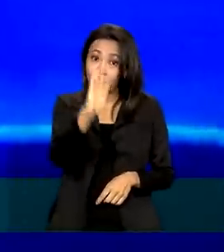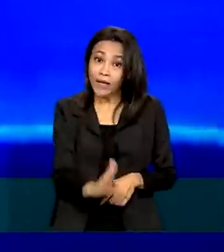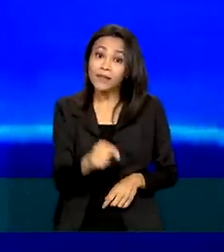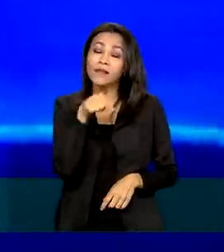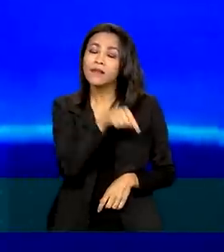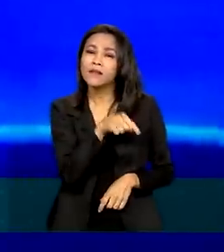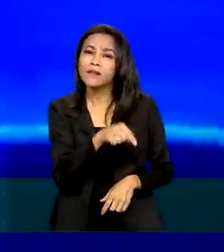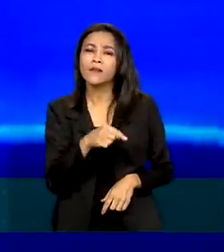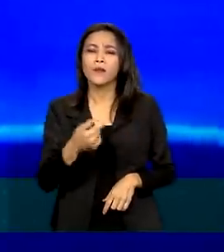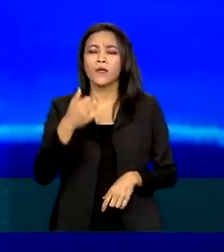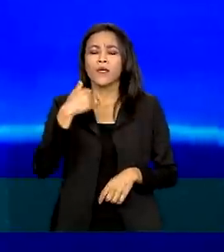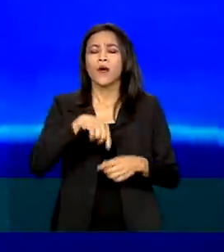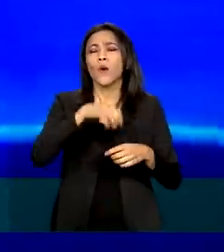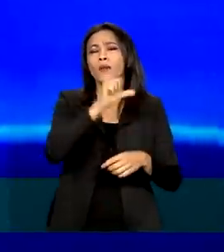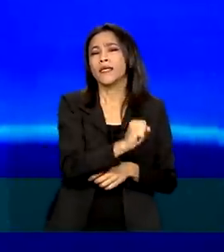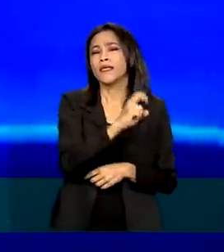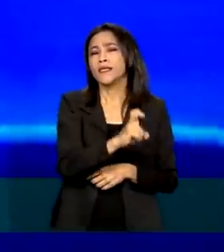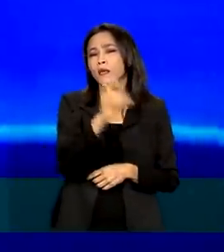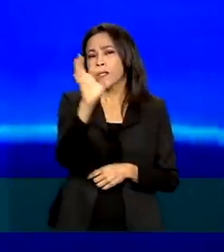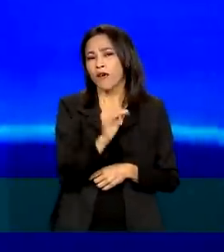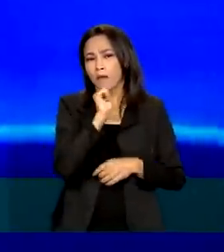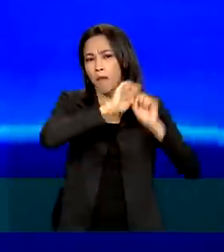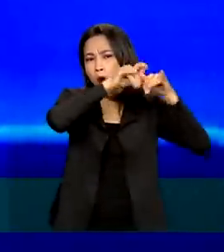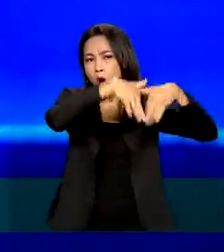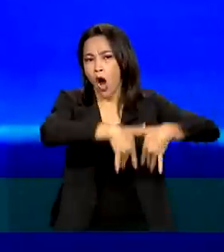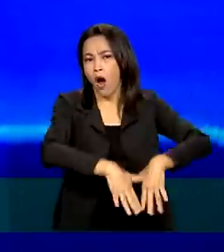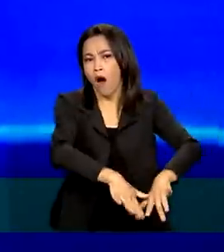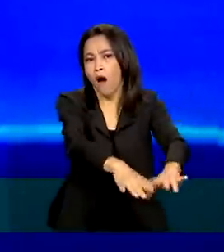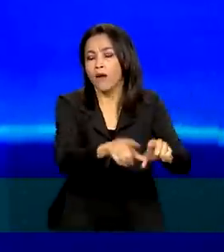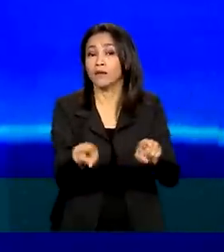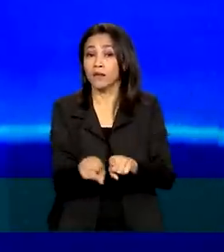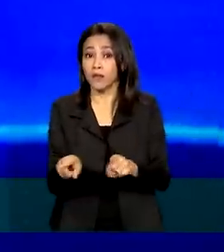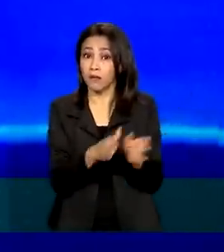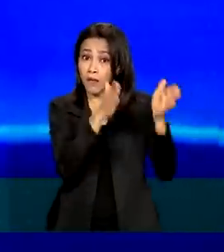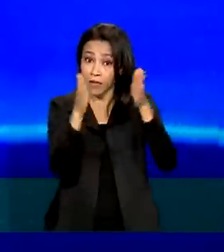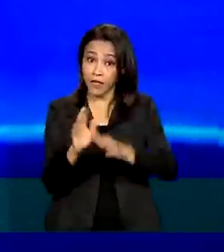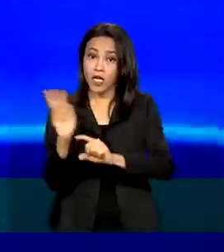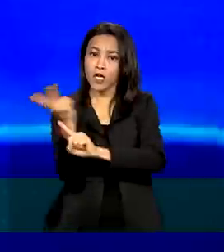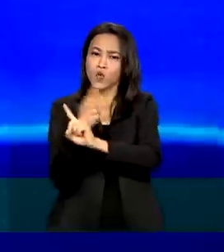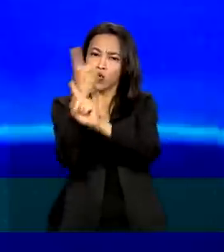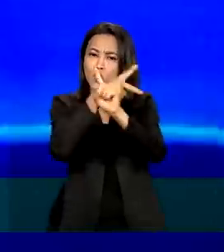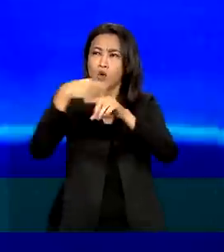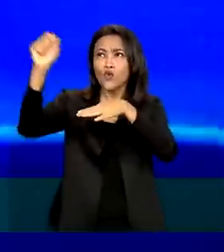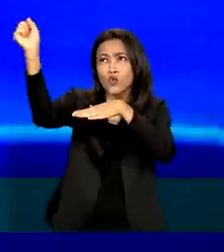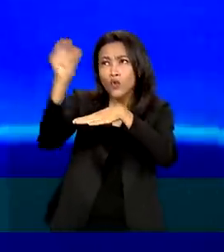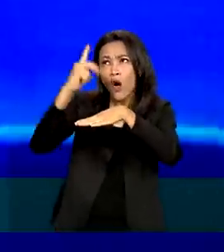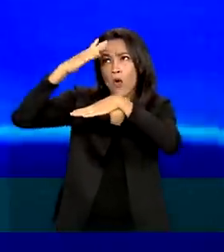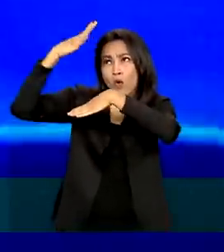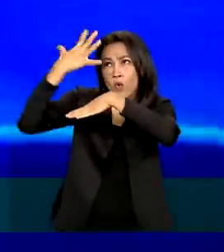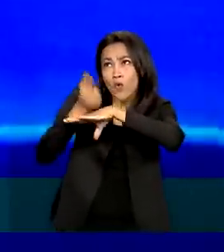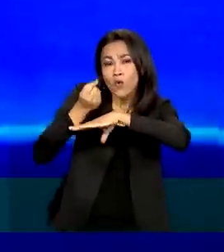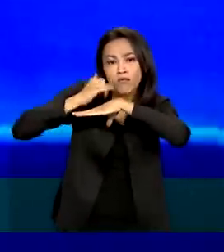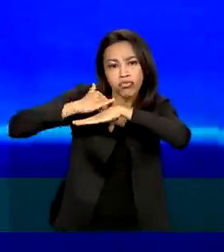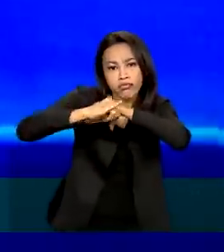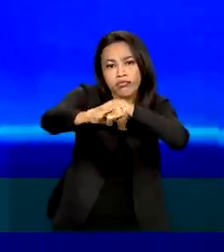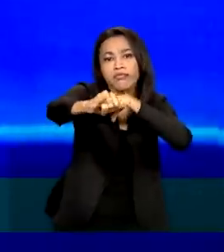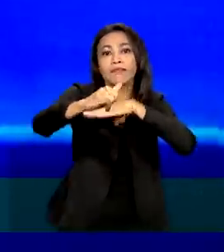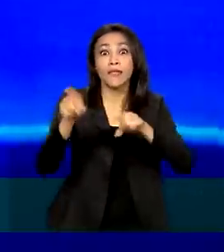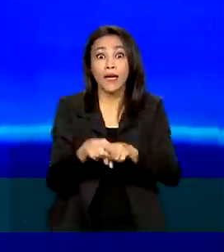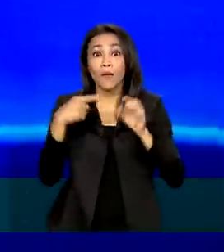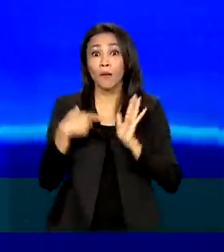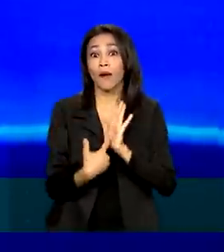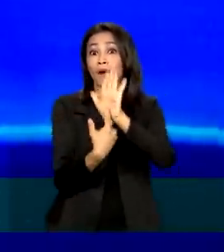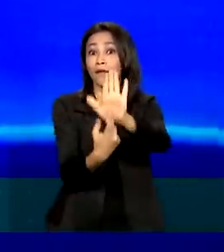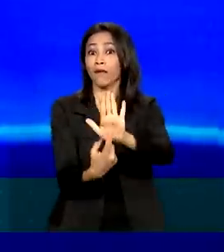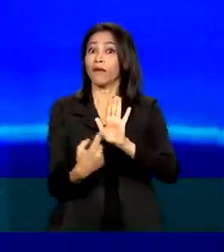matriz elétrica 85% renovável, recorde de instalação de eólico e solar devido a políticas de incentivo e um exemplo para o mundo.